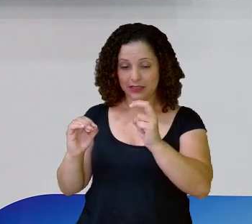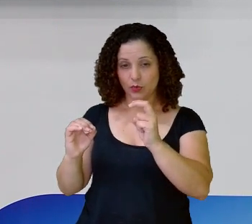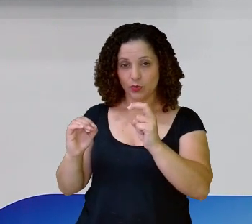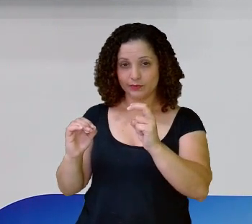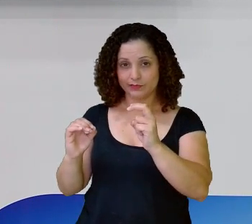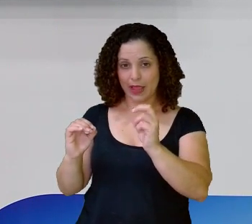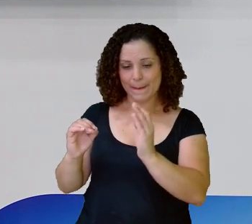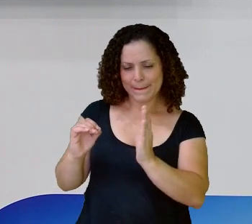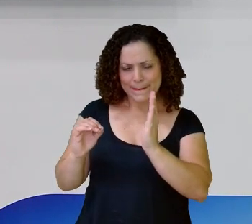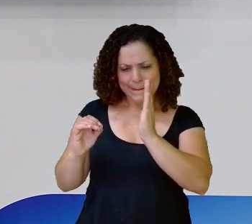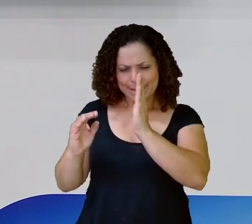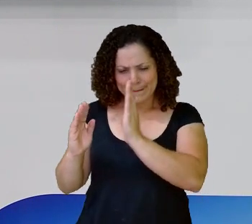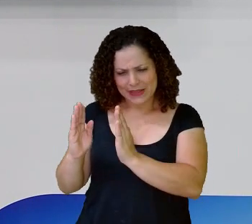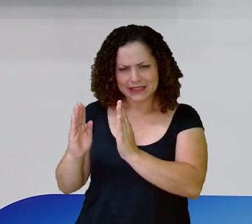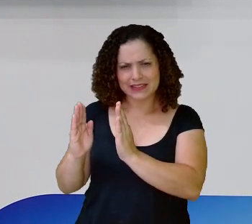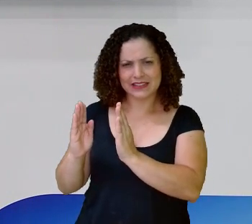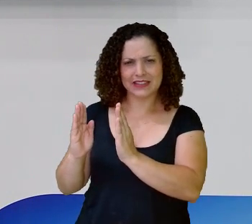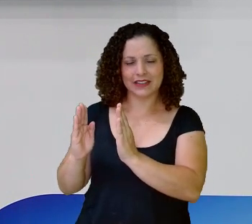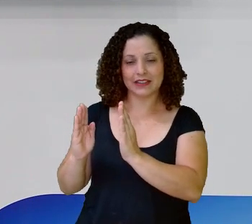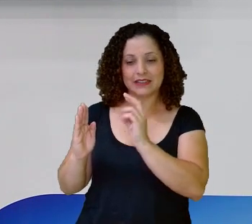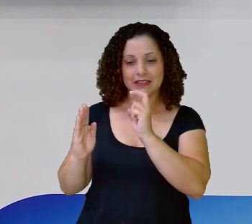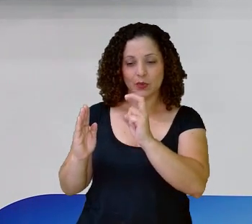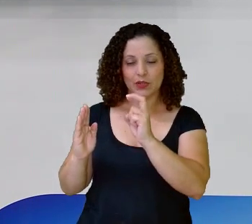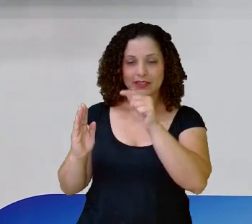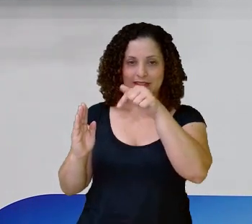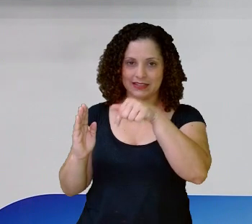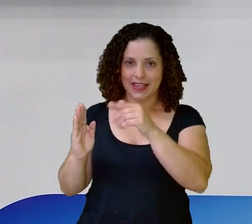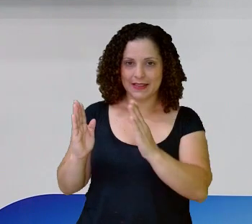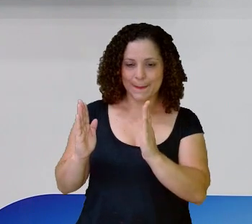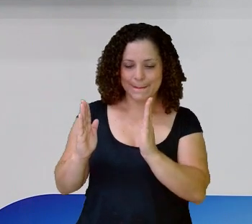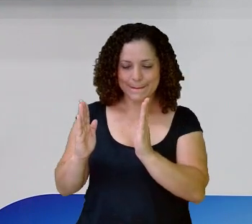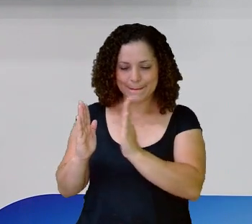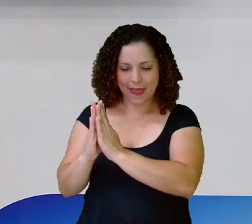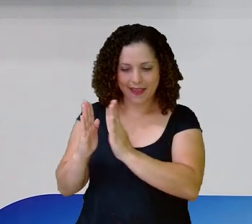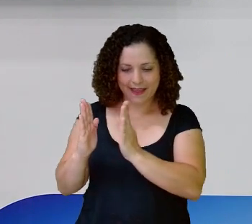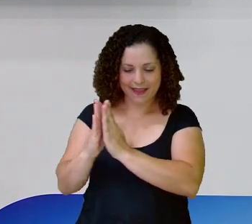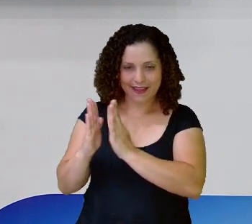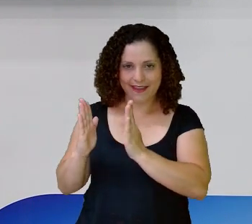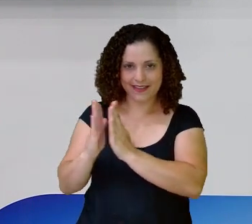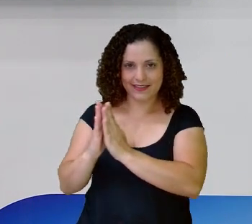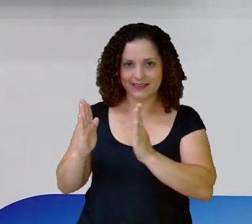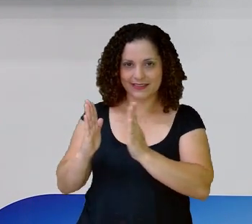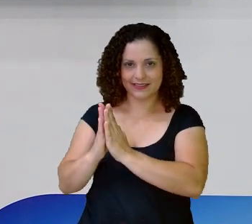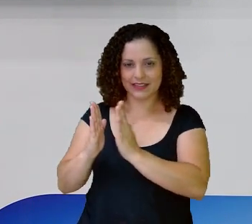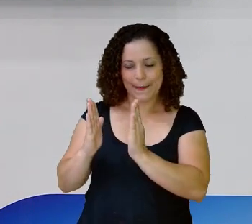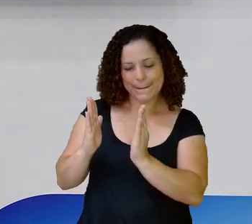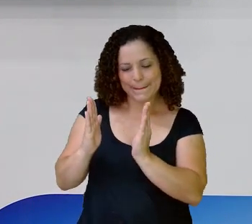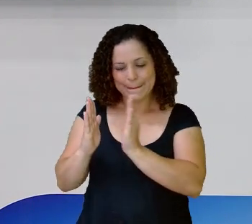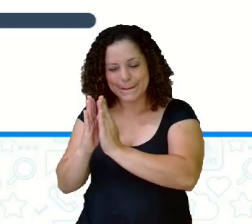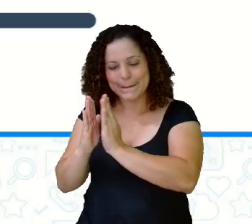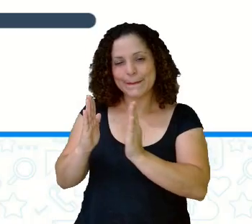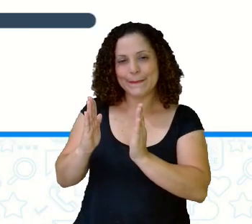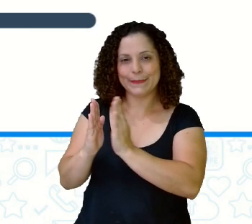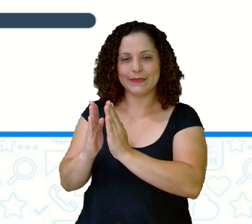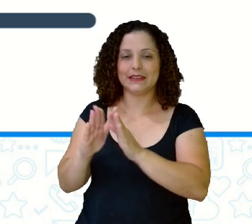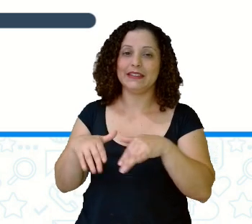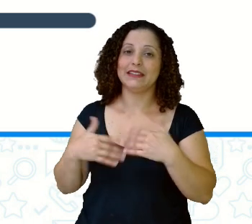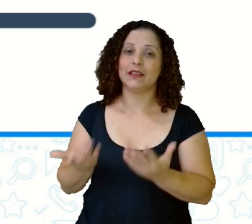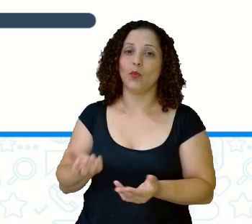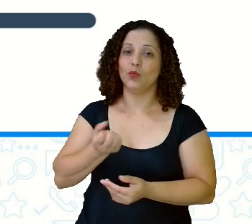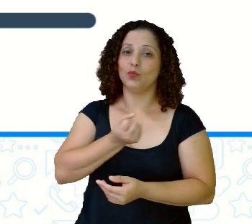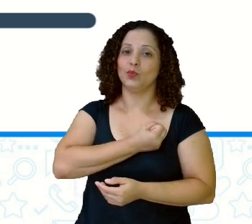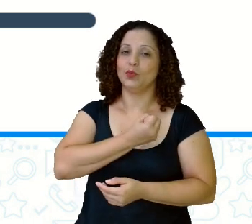Passou um pouquinho Está aqui Destacado Depois do 55 É o 57